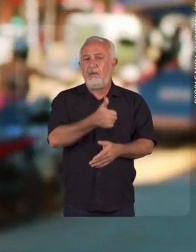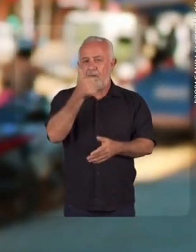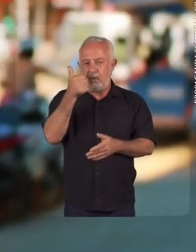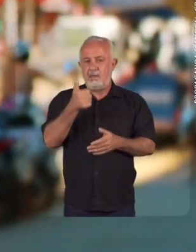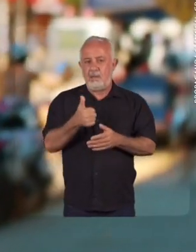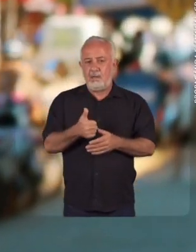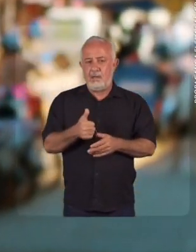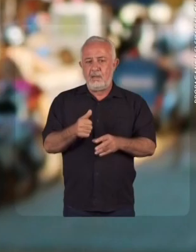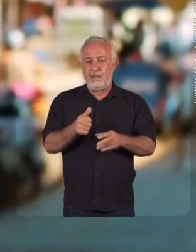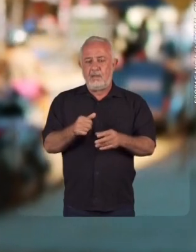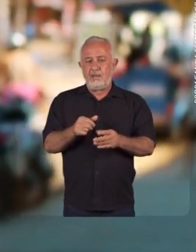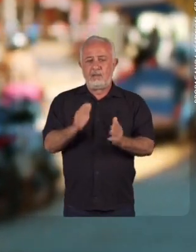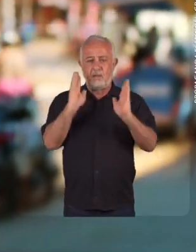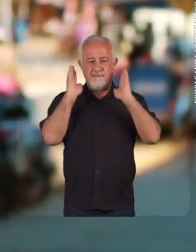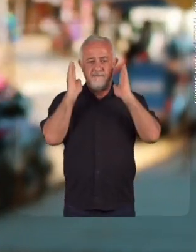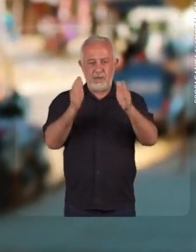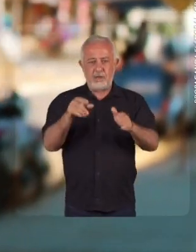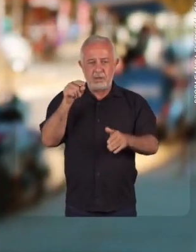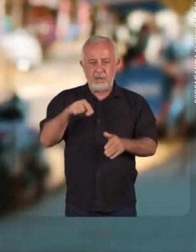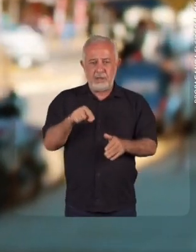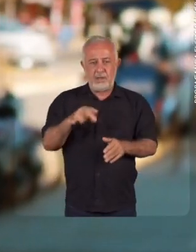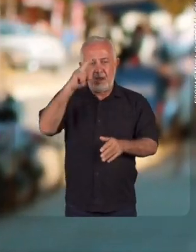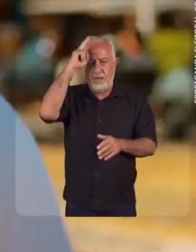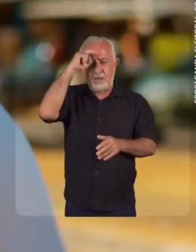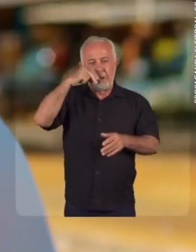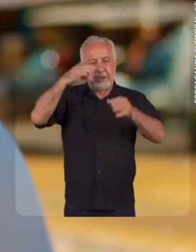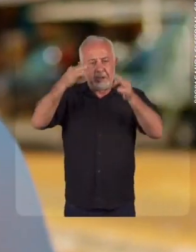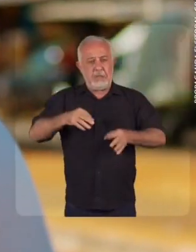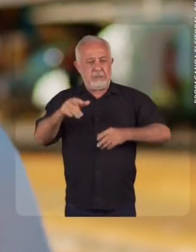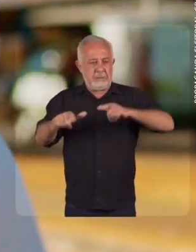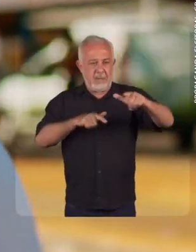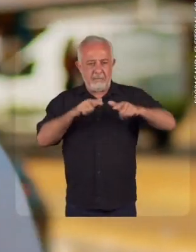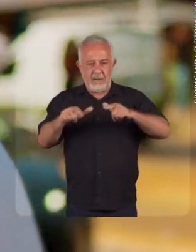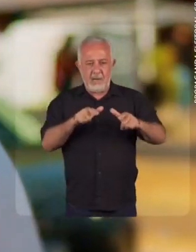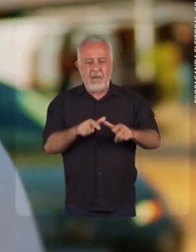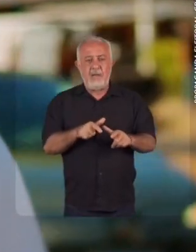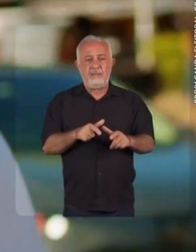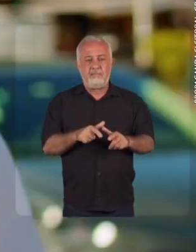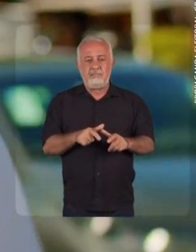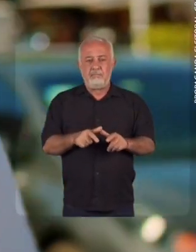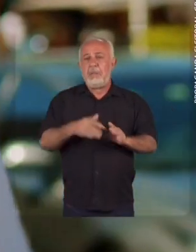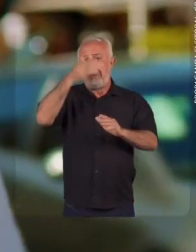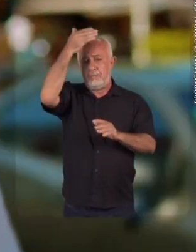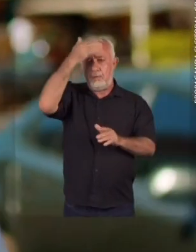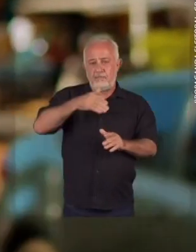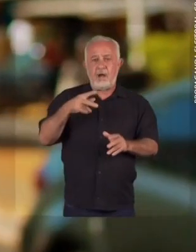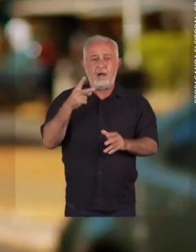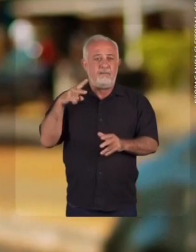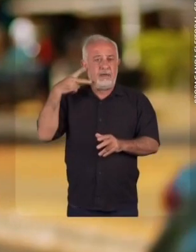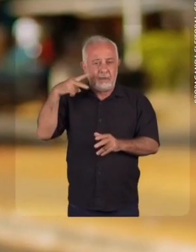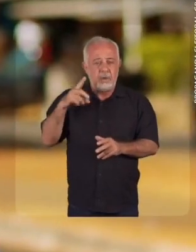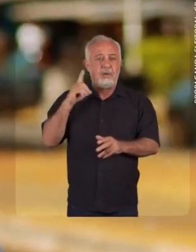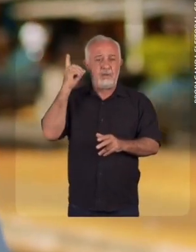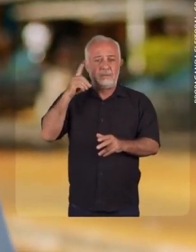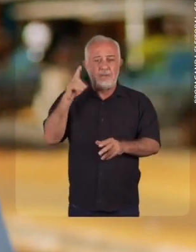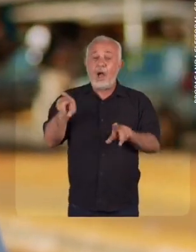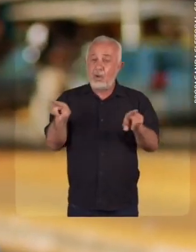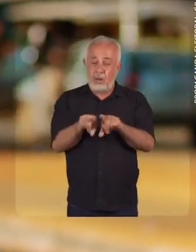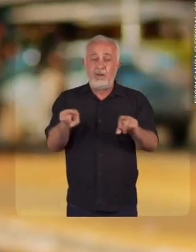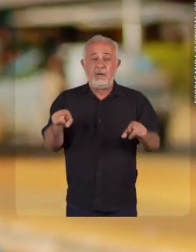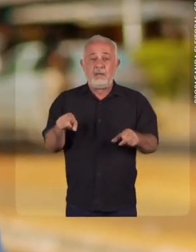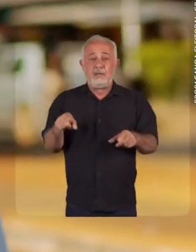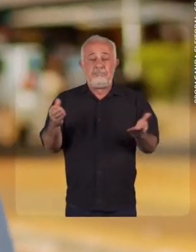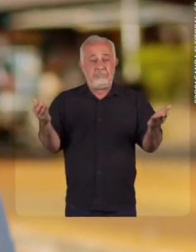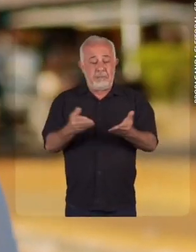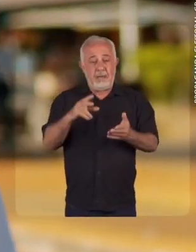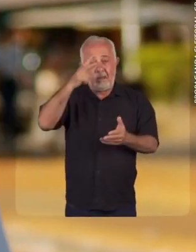Então eu creio que ela venha melhorar essa avenida para a gente. E a Janad com certeza vai trabalhar nisso. Ela já tem mostrado como vereadora,